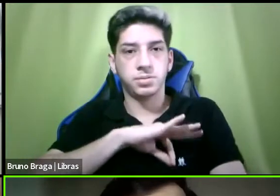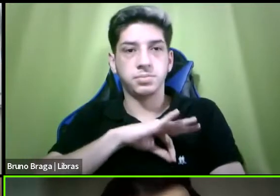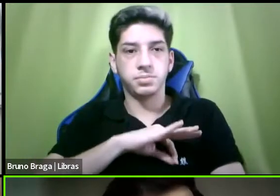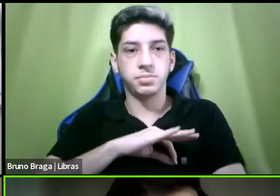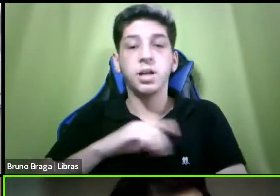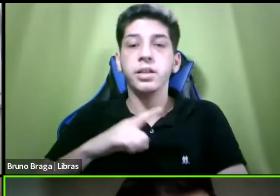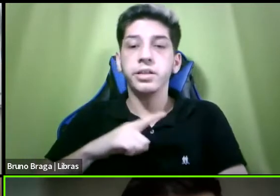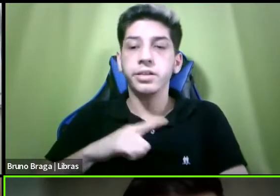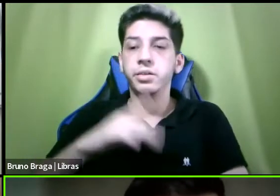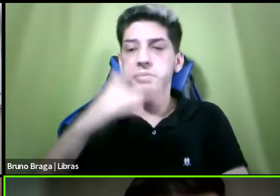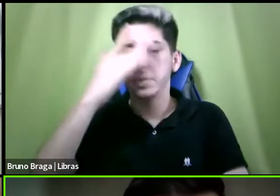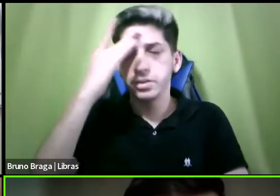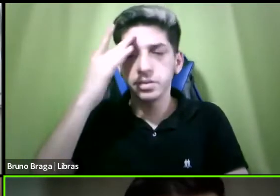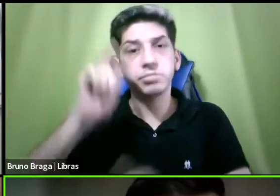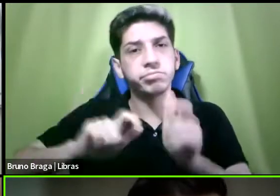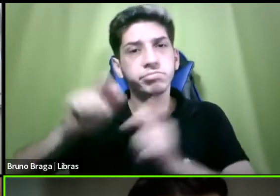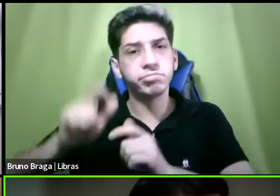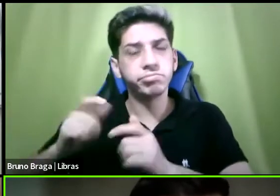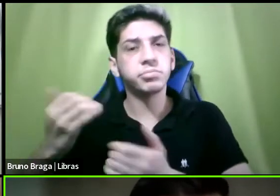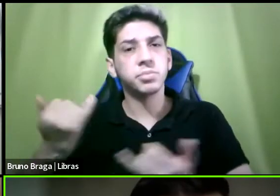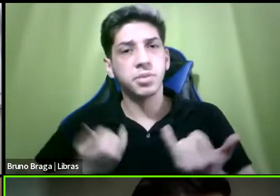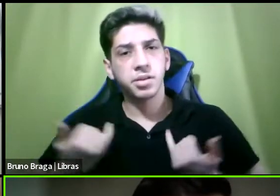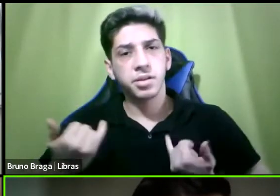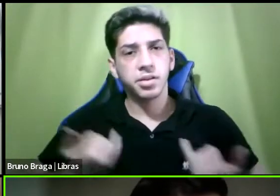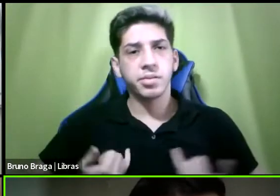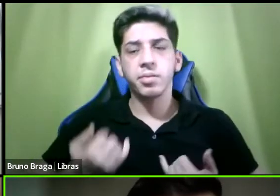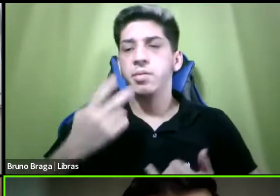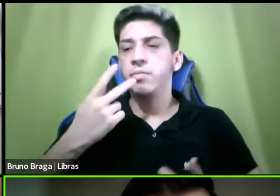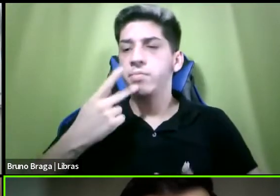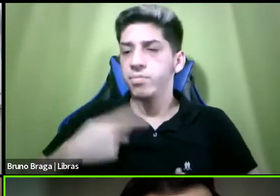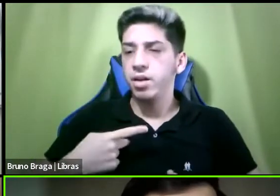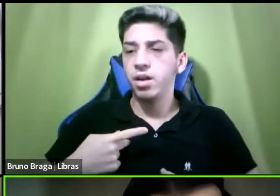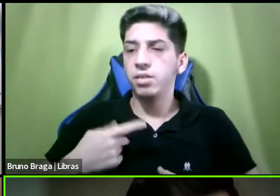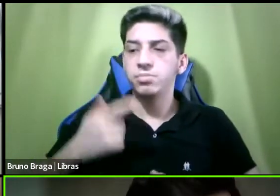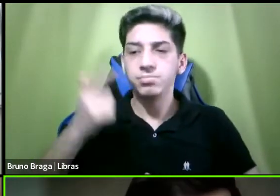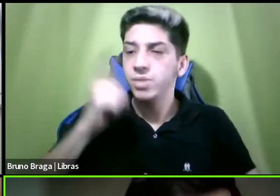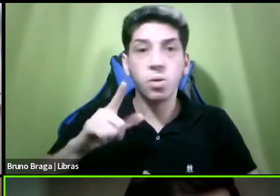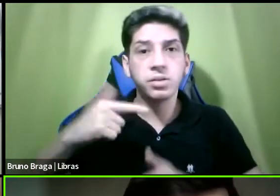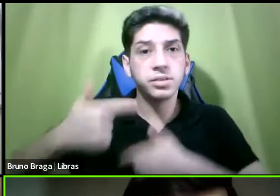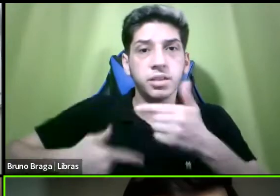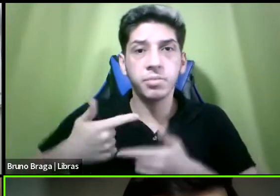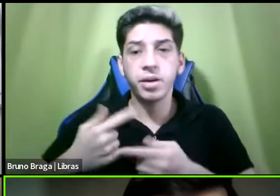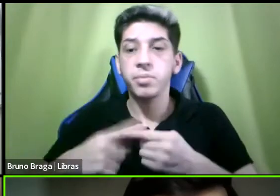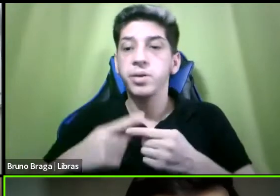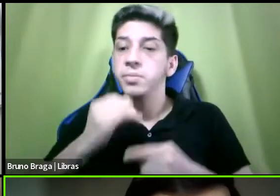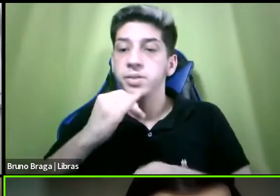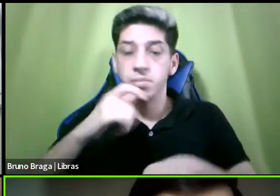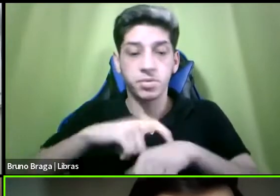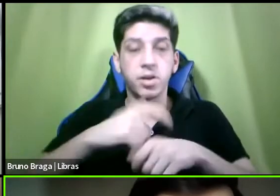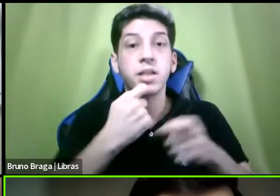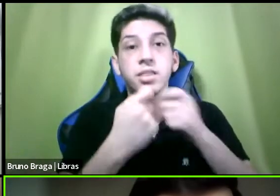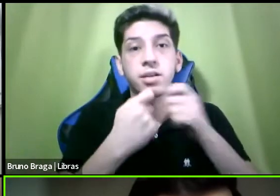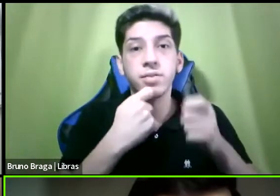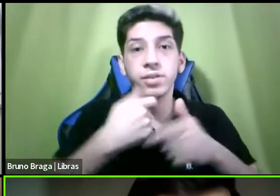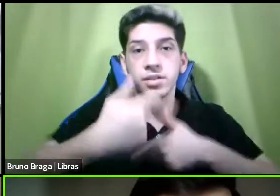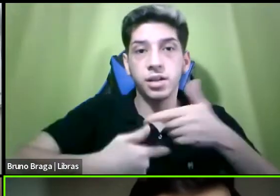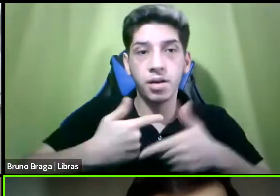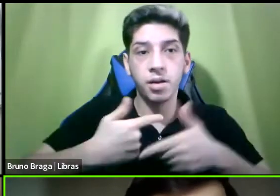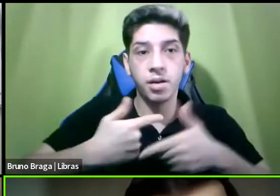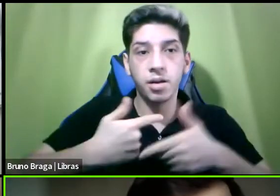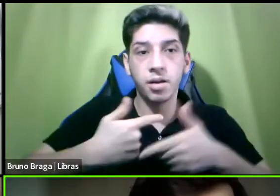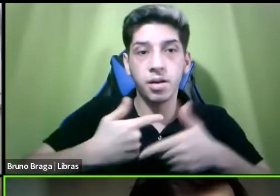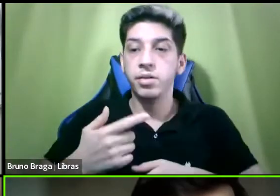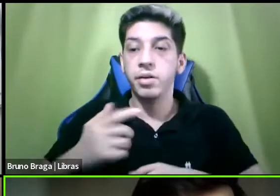conseguem por exemplo um emprego porque na entrevista de trabalho informam que